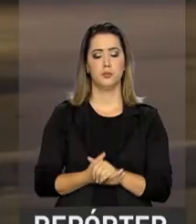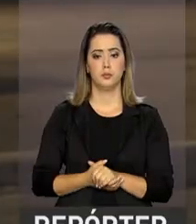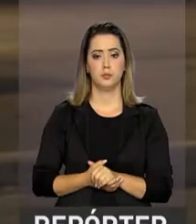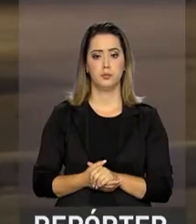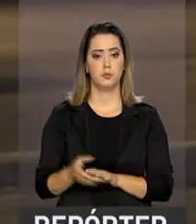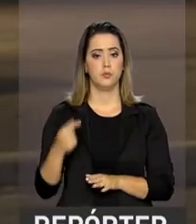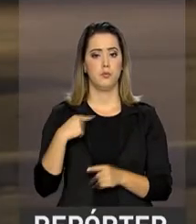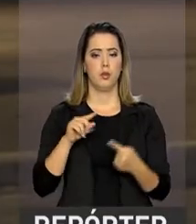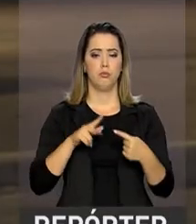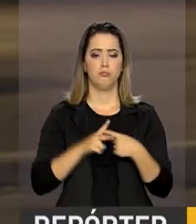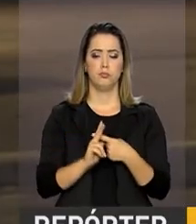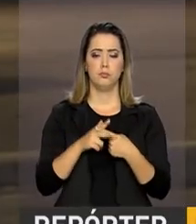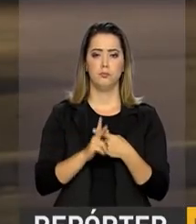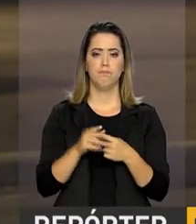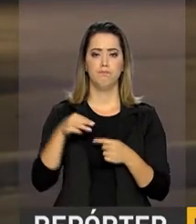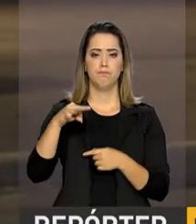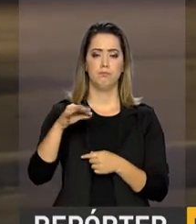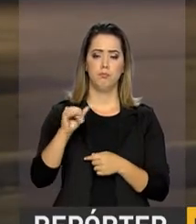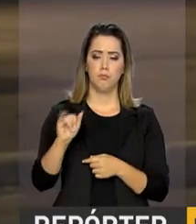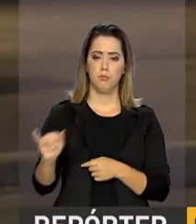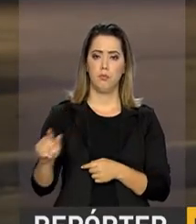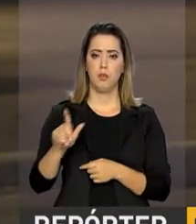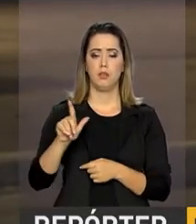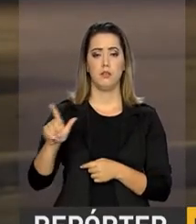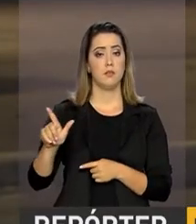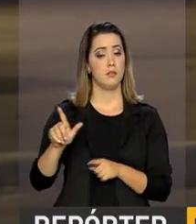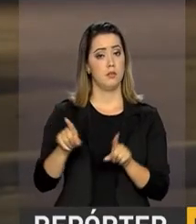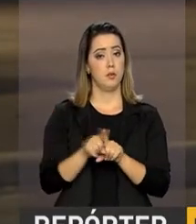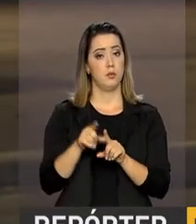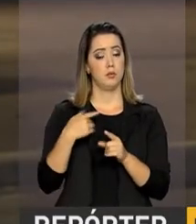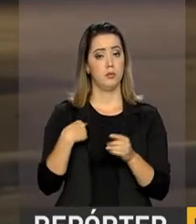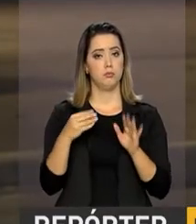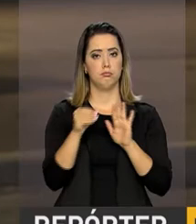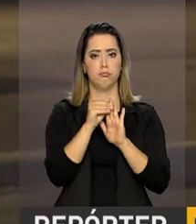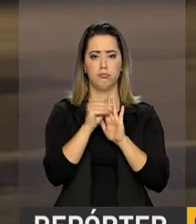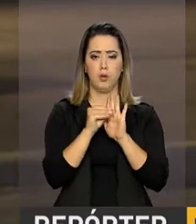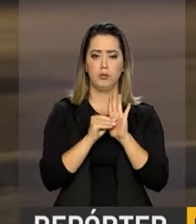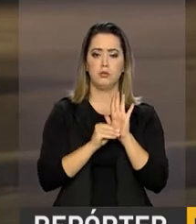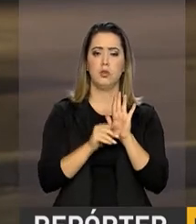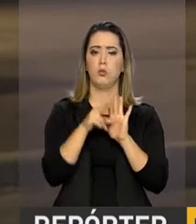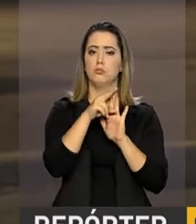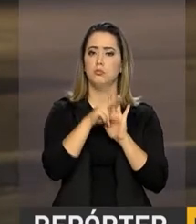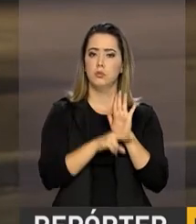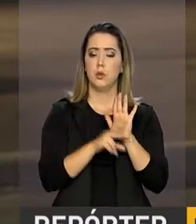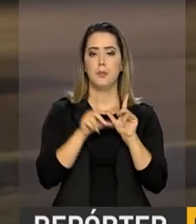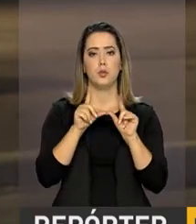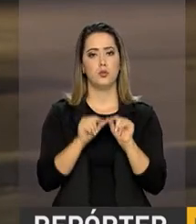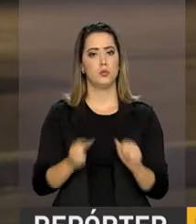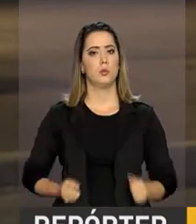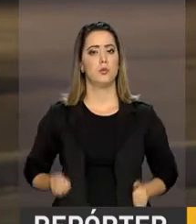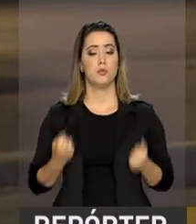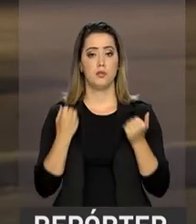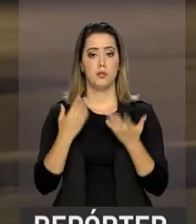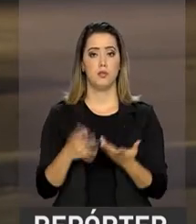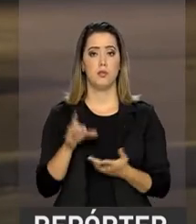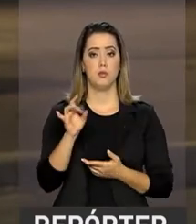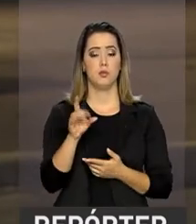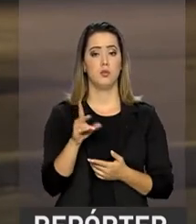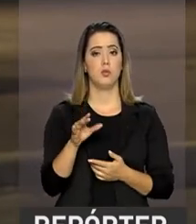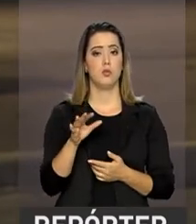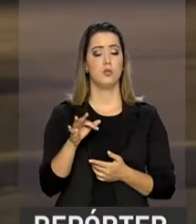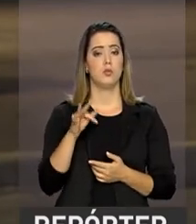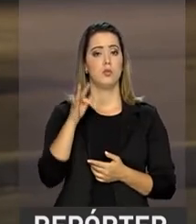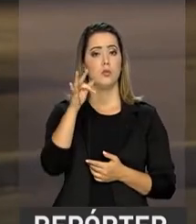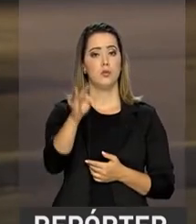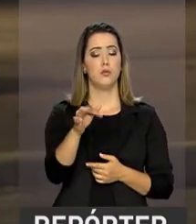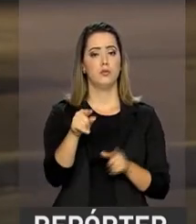Além das revisões das metas fiscais, o governo anunciou um pacote de medidas para reduzir gastos. Só com o adiamento